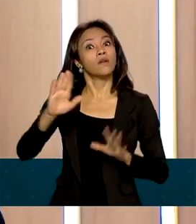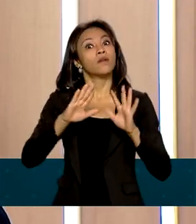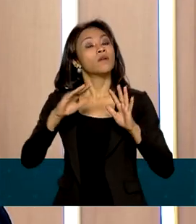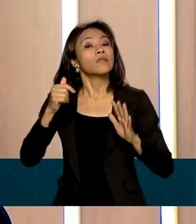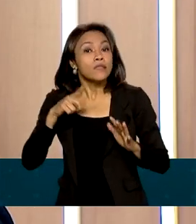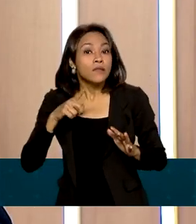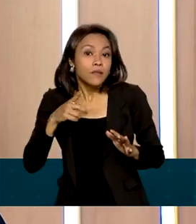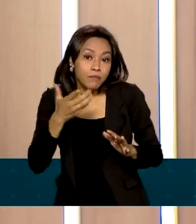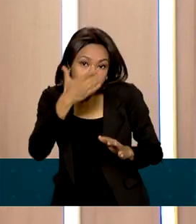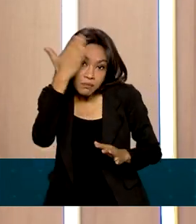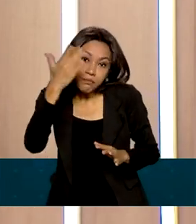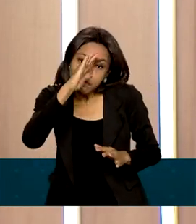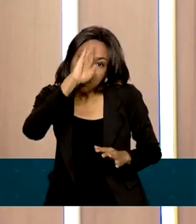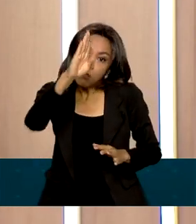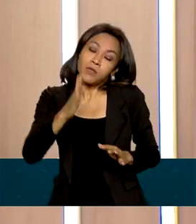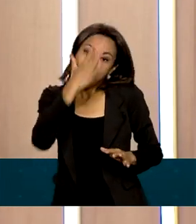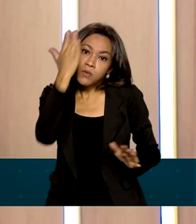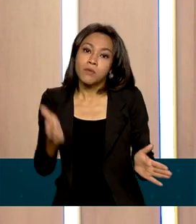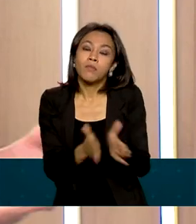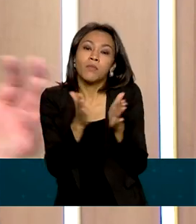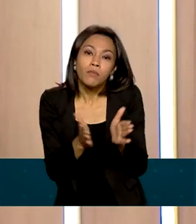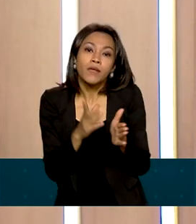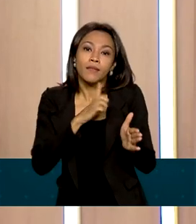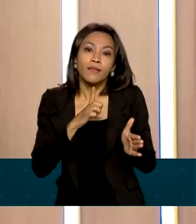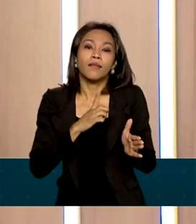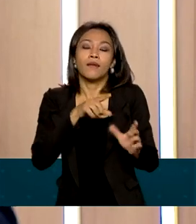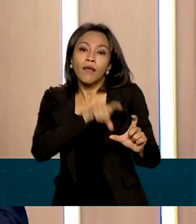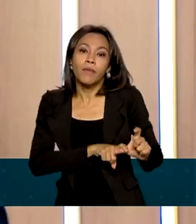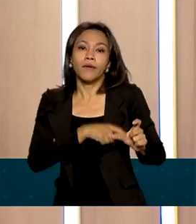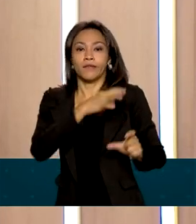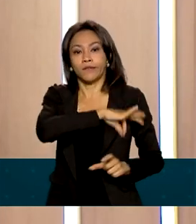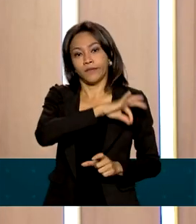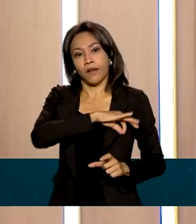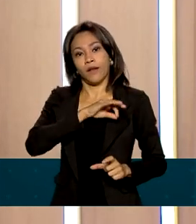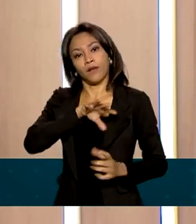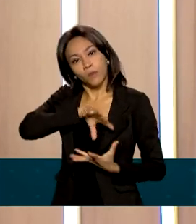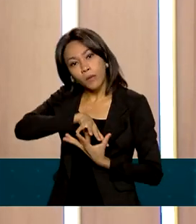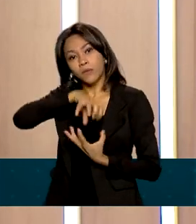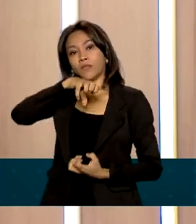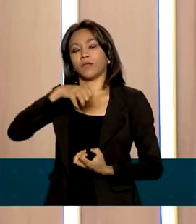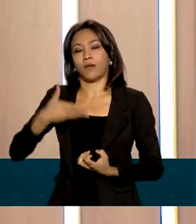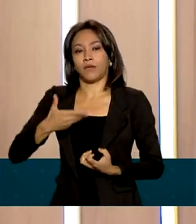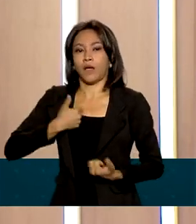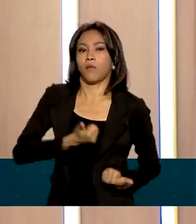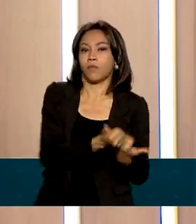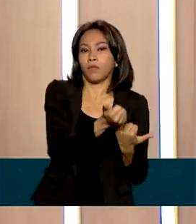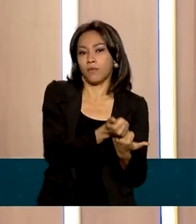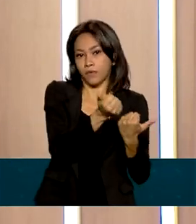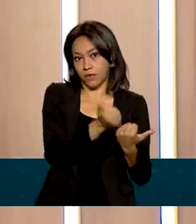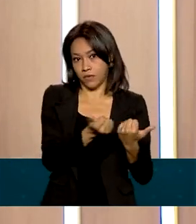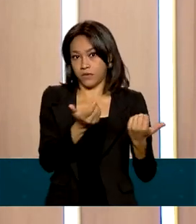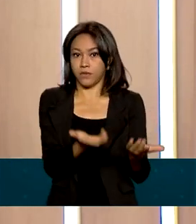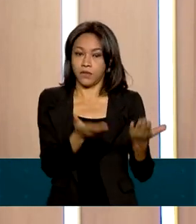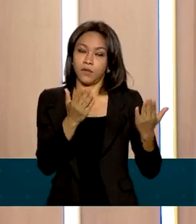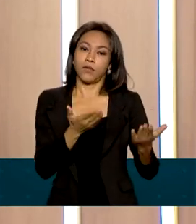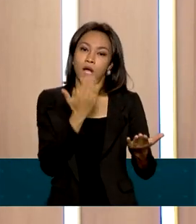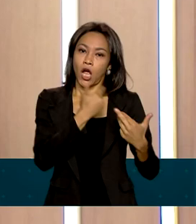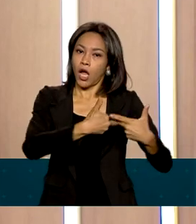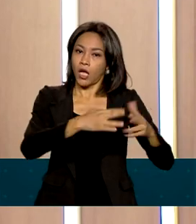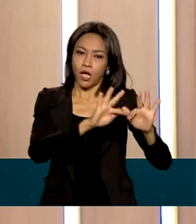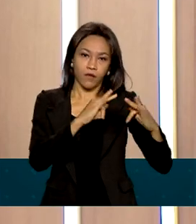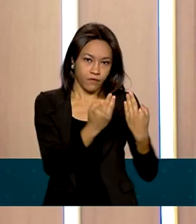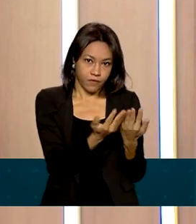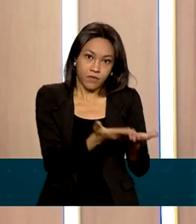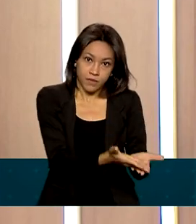aposentado, que se tornou agora uma pessoa importante em função da renda que ele traz e da contribuição que ele dá para a manutenção do próprio lar.